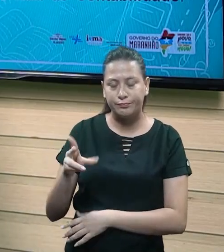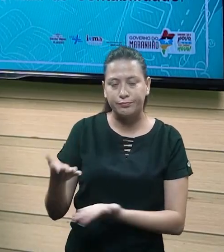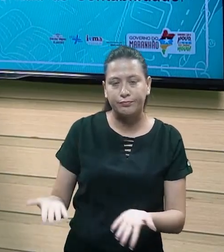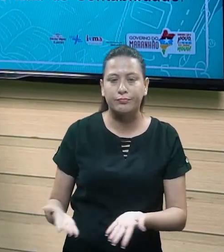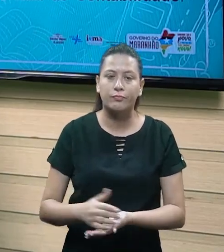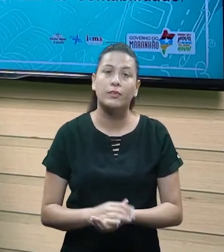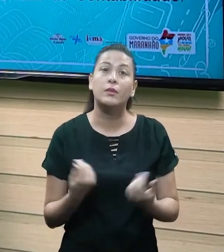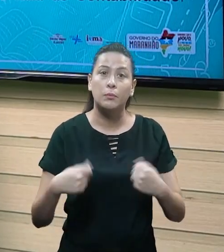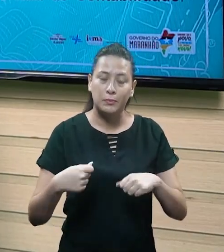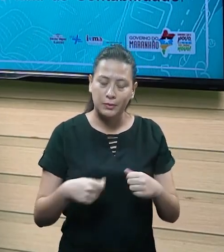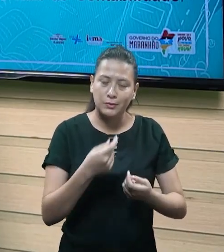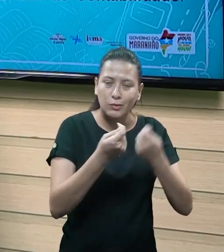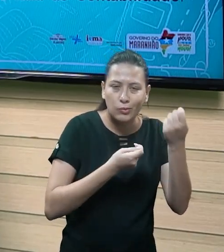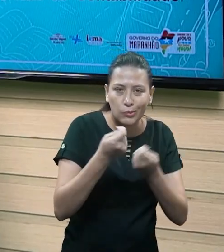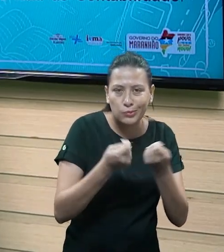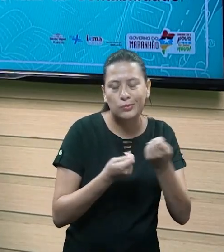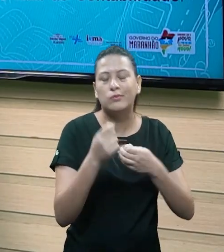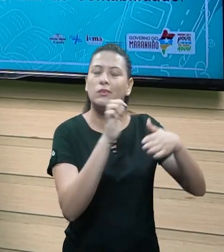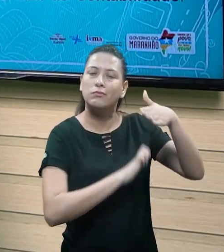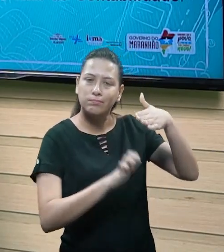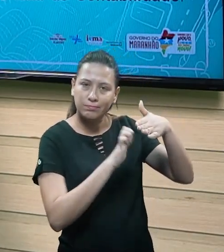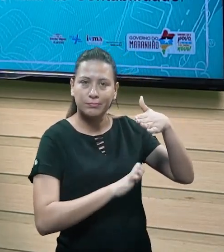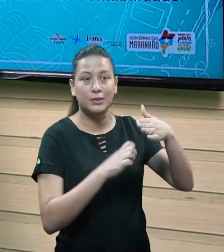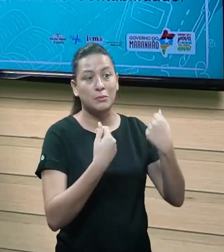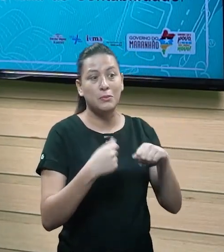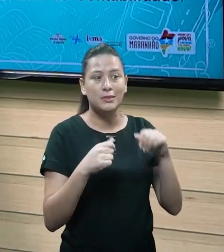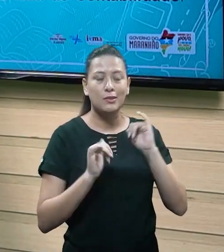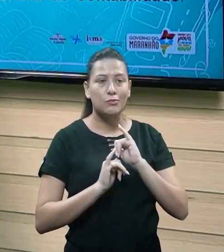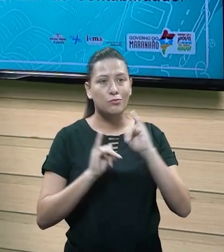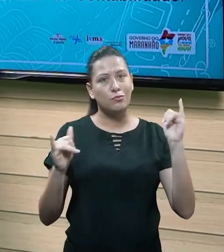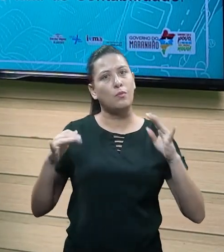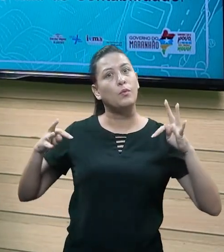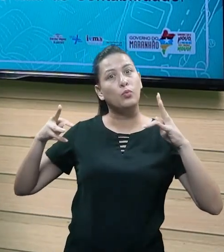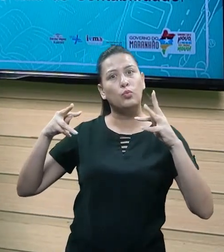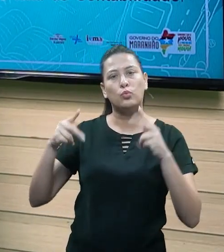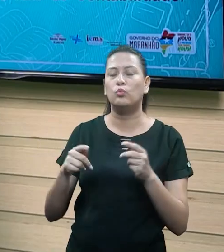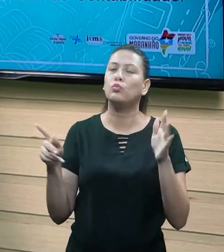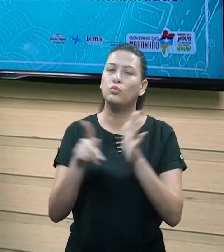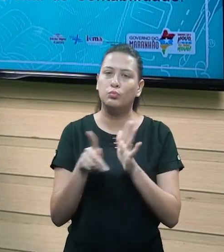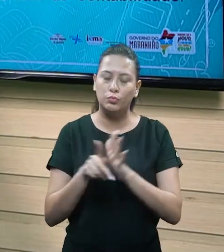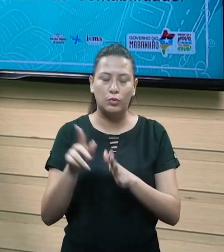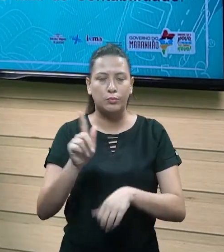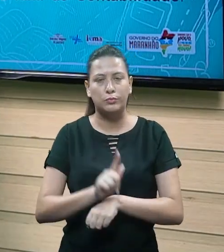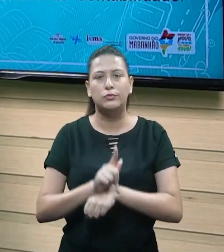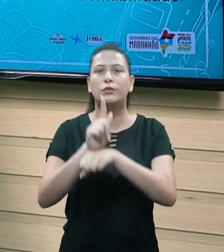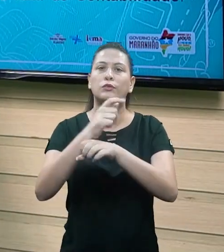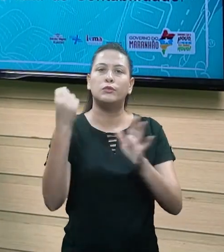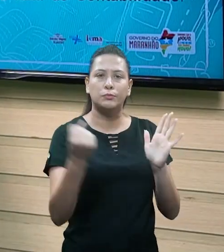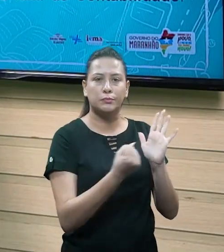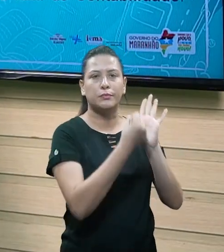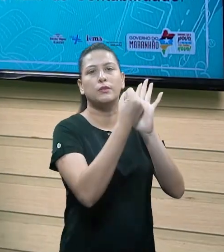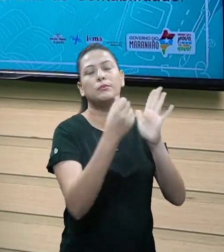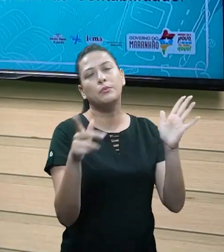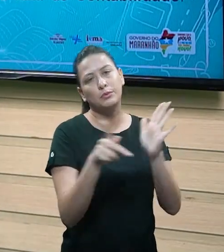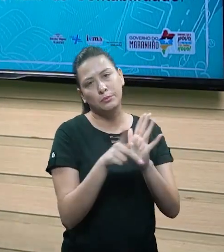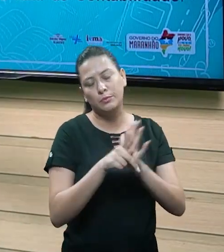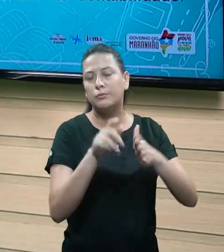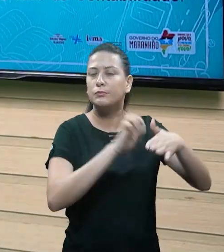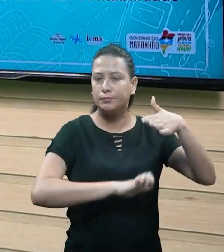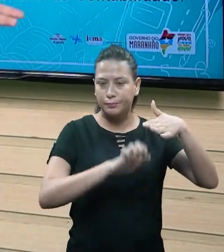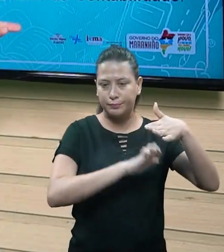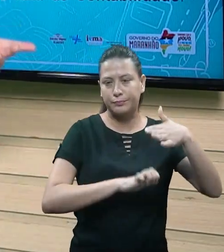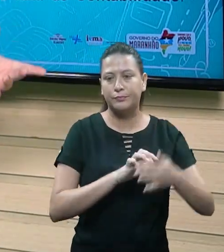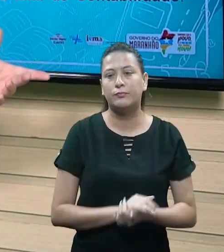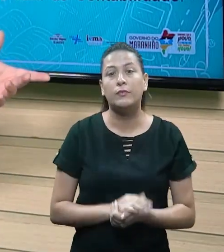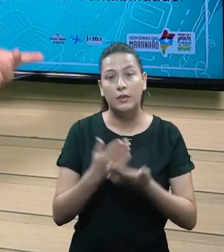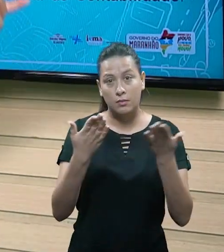instituição, pessoal. Qualquer instituição fazendo levantamento de tudo que funcione em relação à gestão do patrimônio dessa empresa, certinho? E